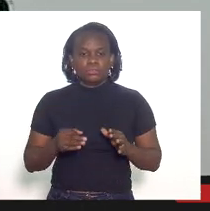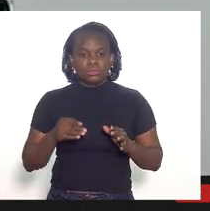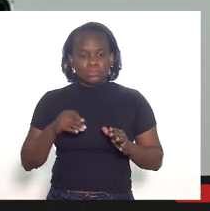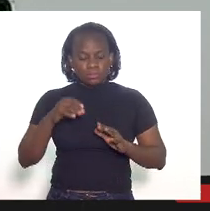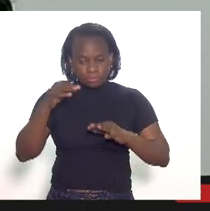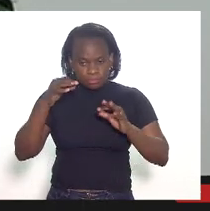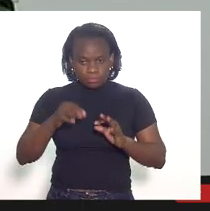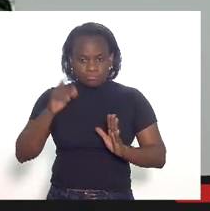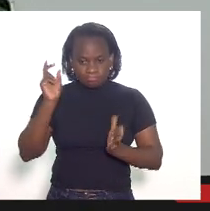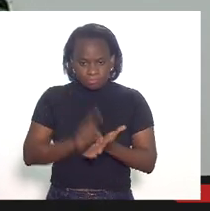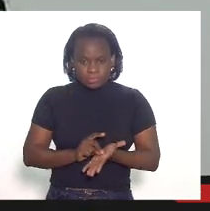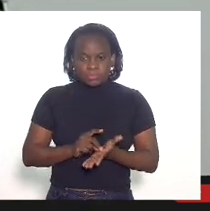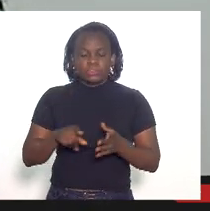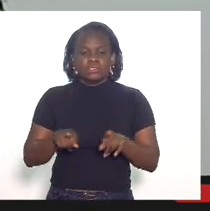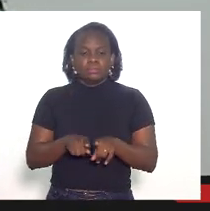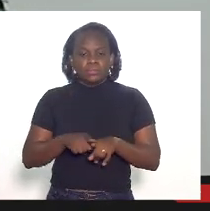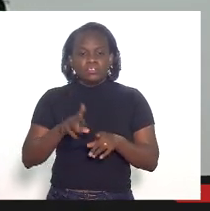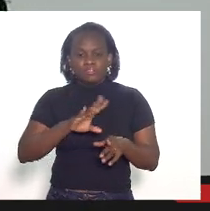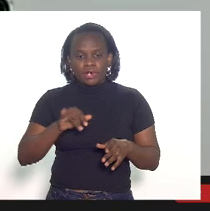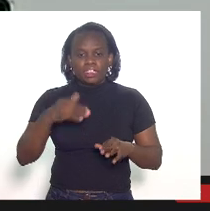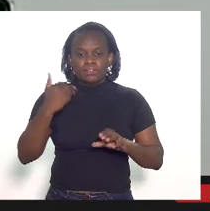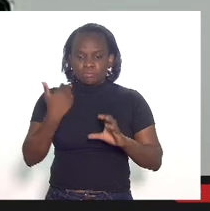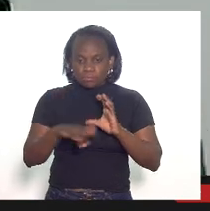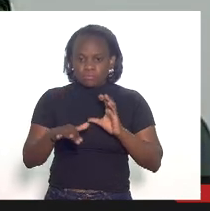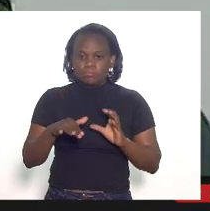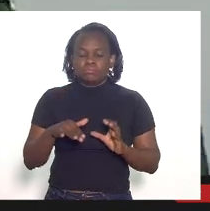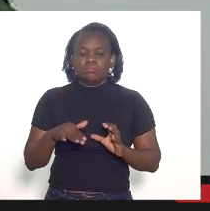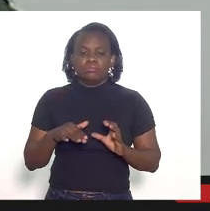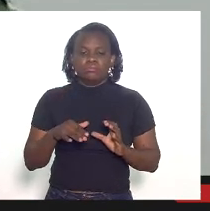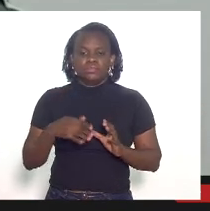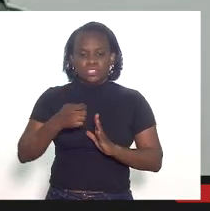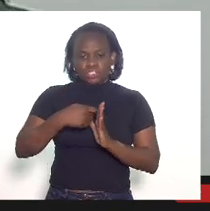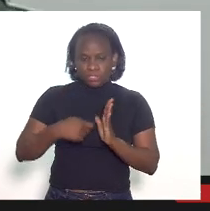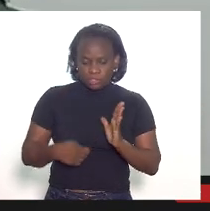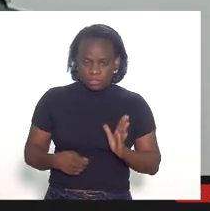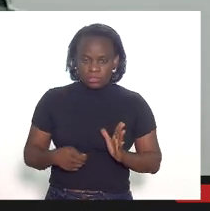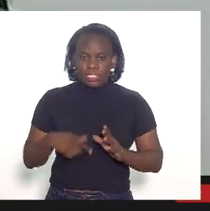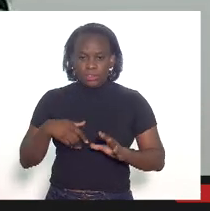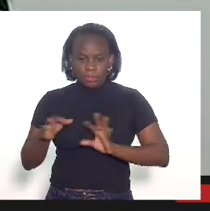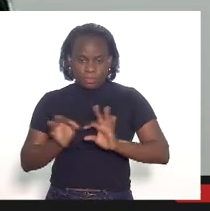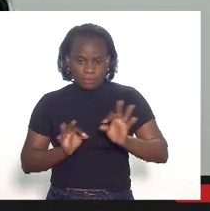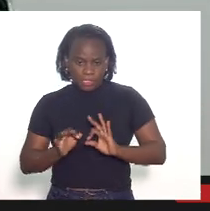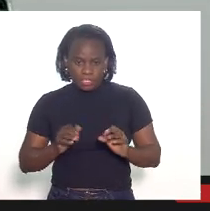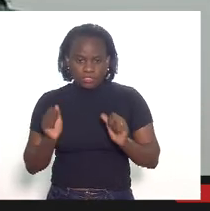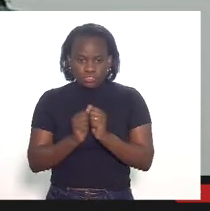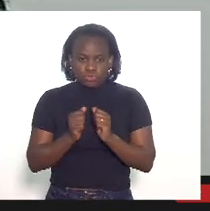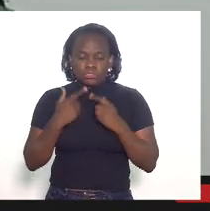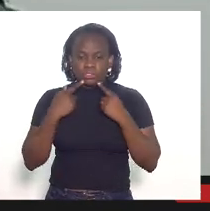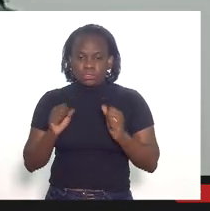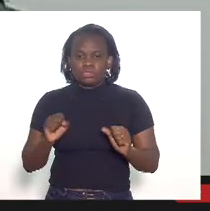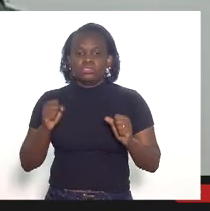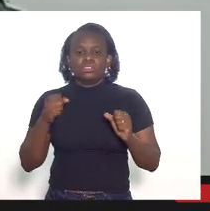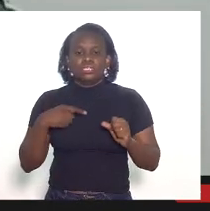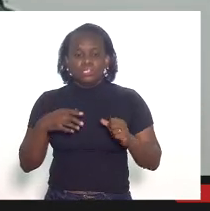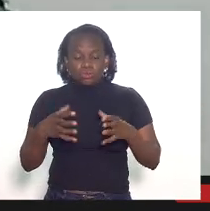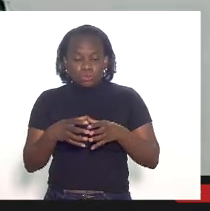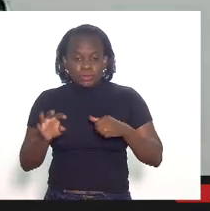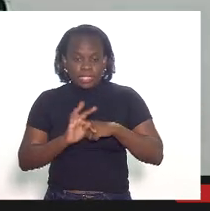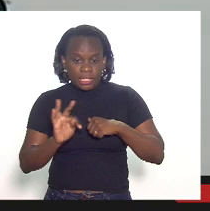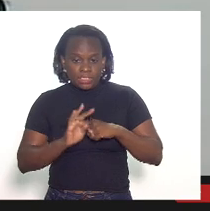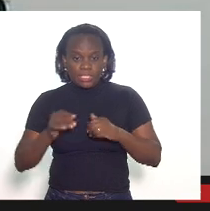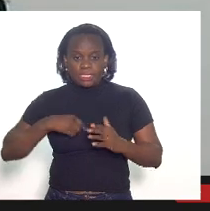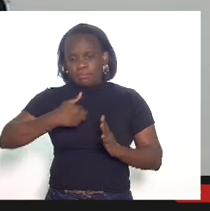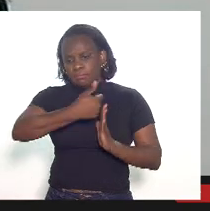oficial e serão encaminhadas por escrito eu tenho preparado aqui junto a assessoria nossa equipe técnica um